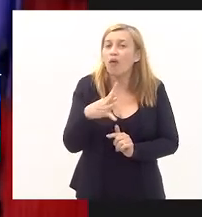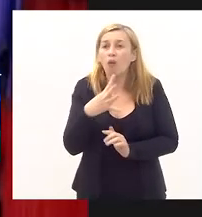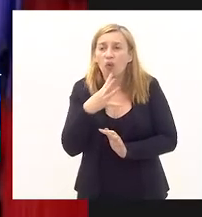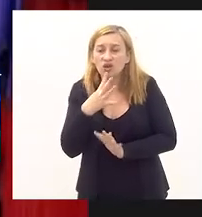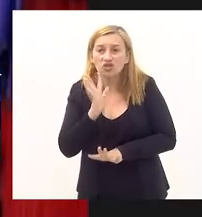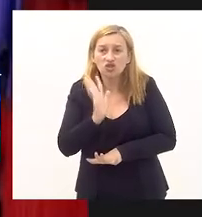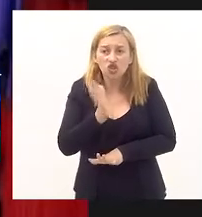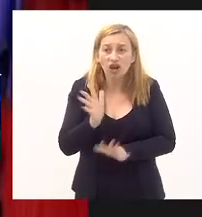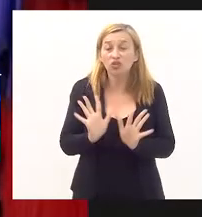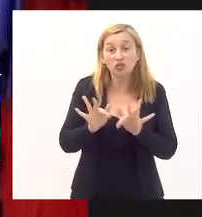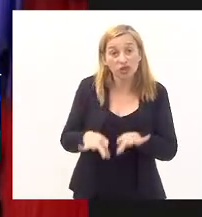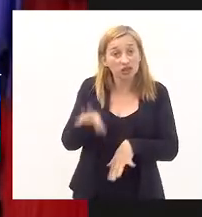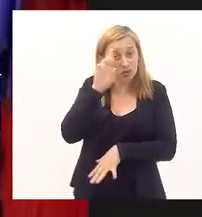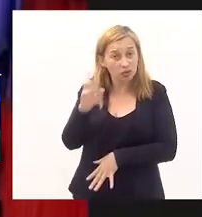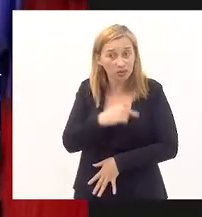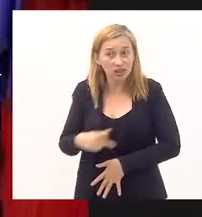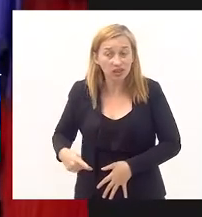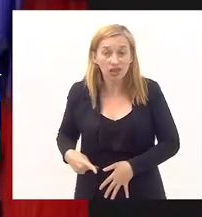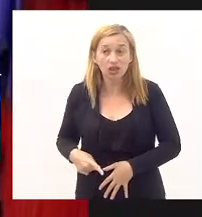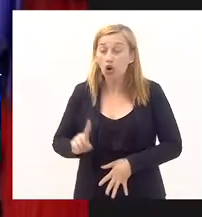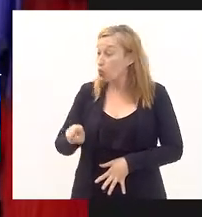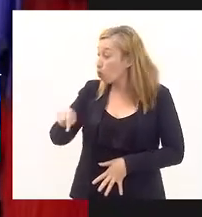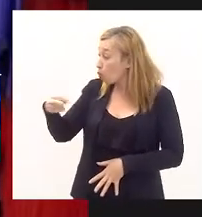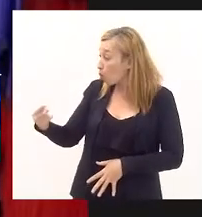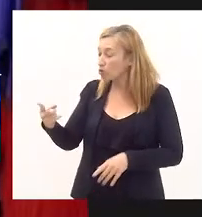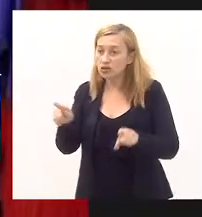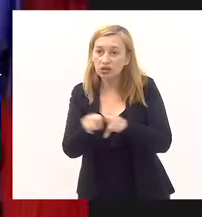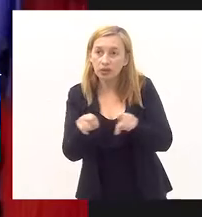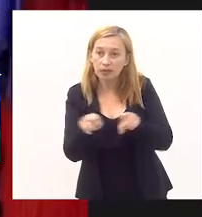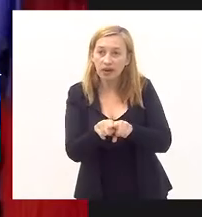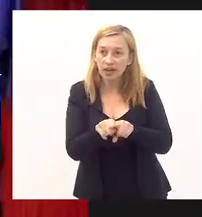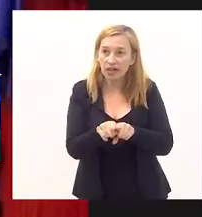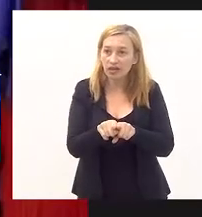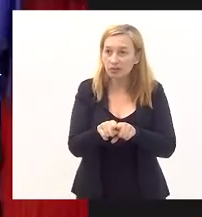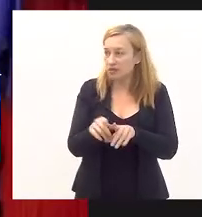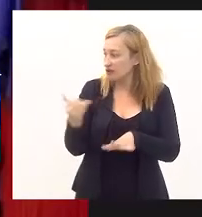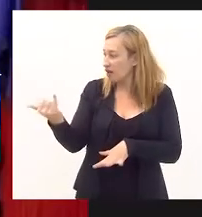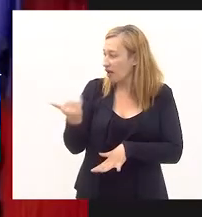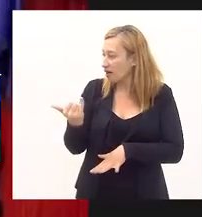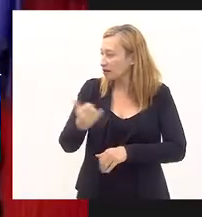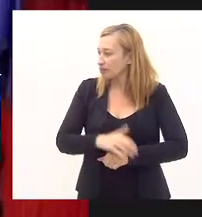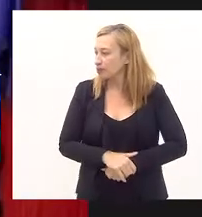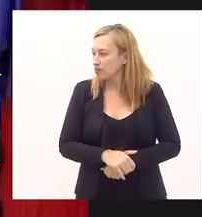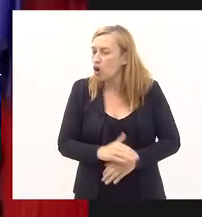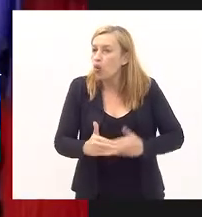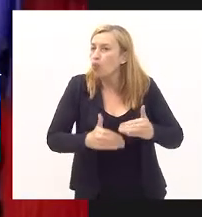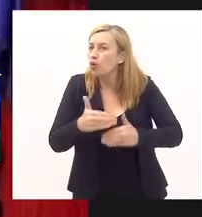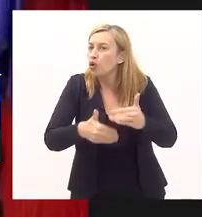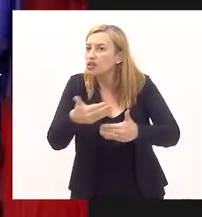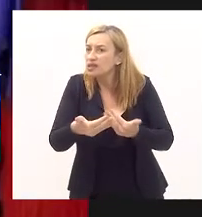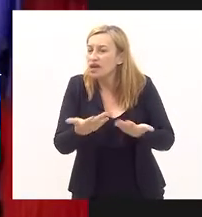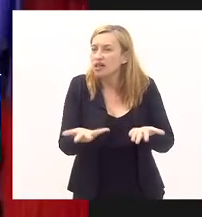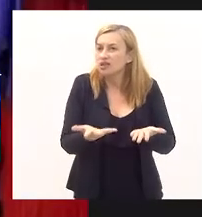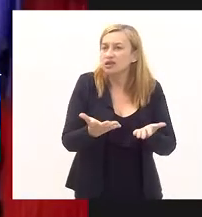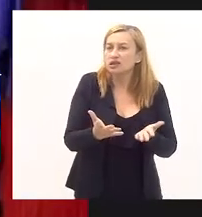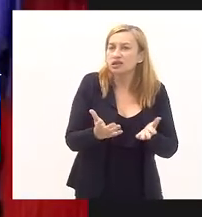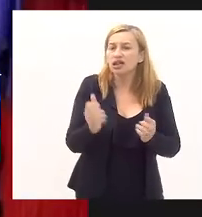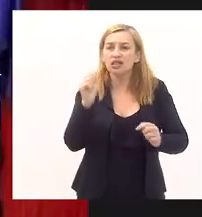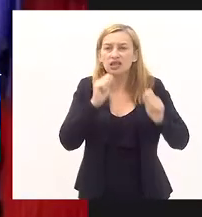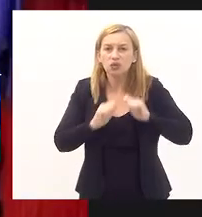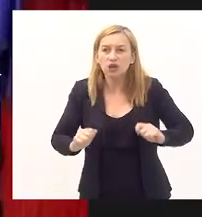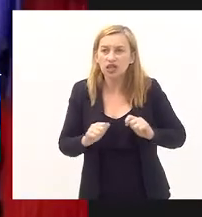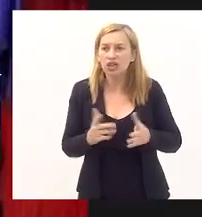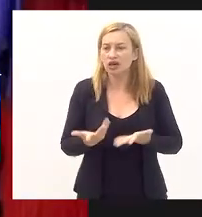estou terminando, senhora presidente. O outro conta-vonto que me fizeram, o processo passou pela assessoria e controladoria